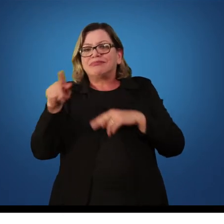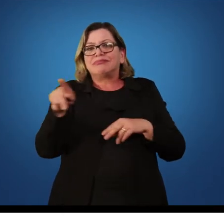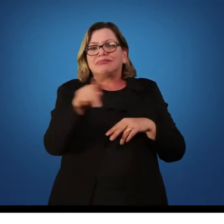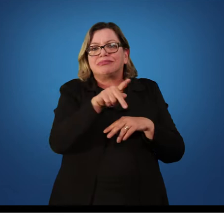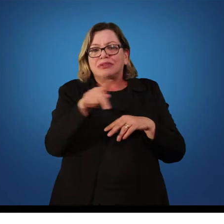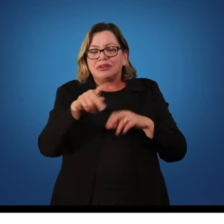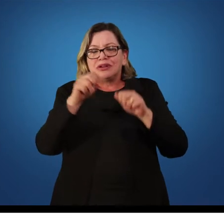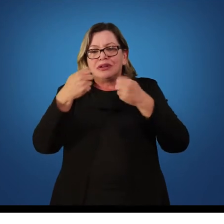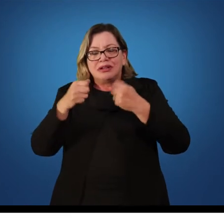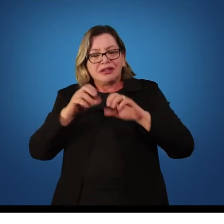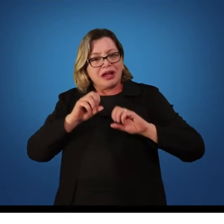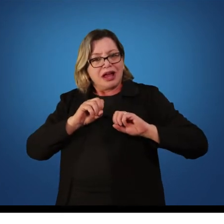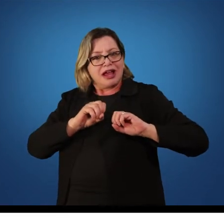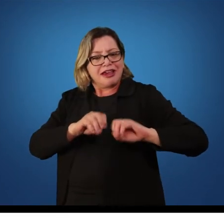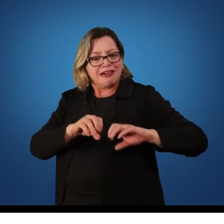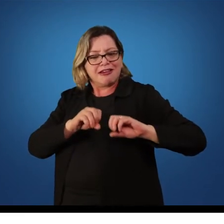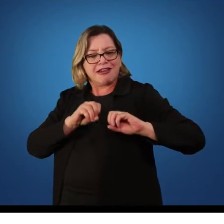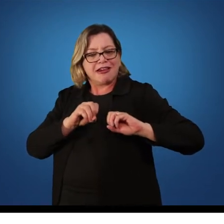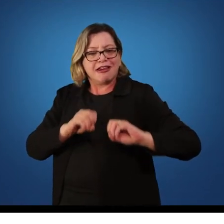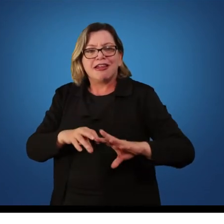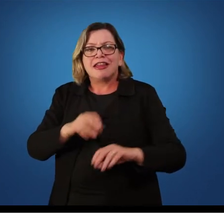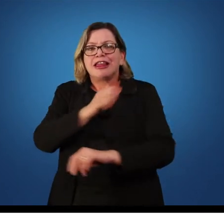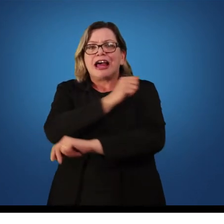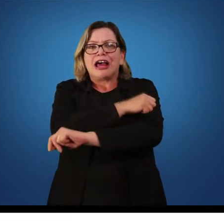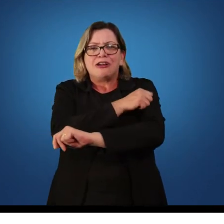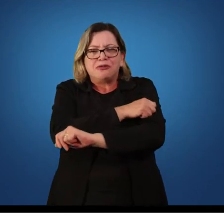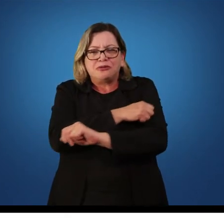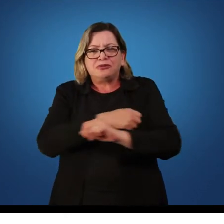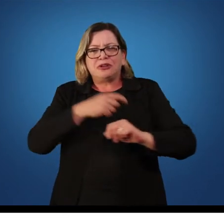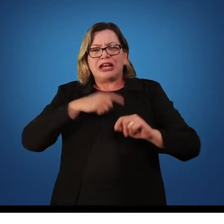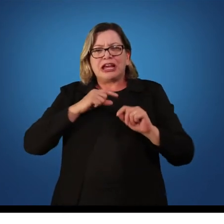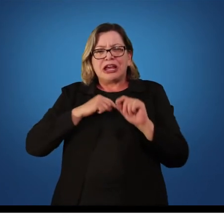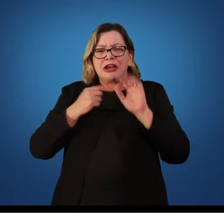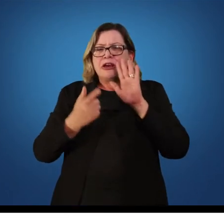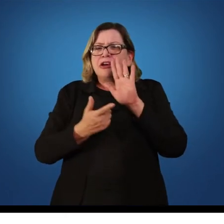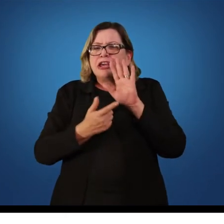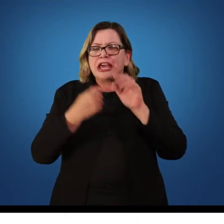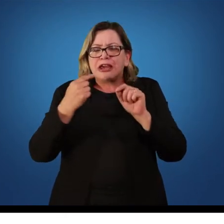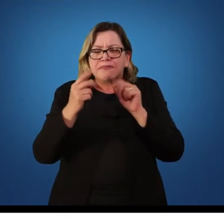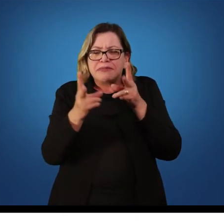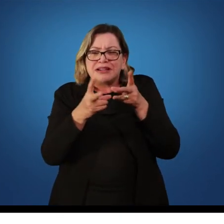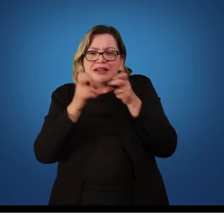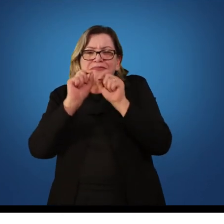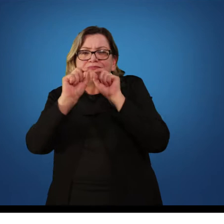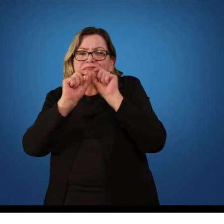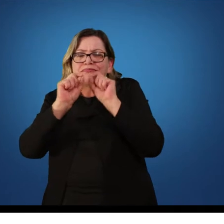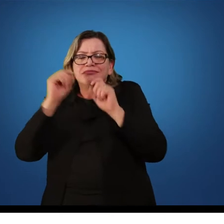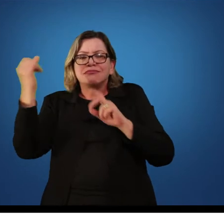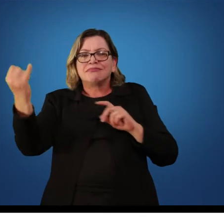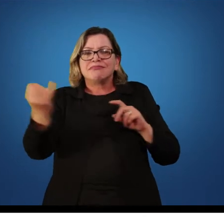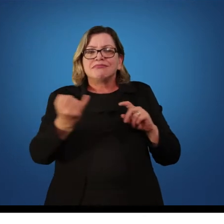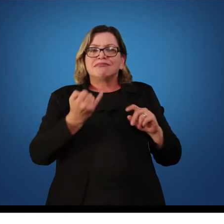de ensinar o aluno a focar em informações que são importantes para a execução da tarefa naquele